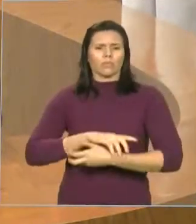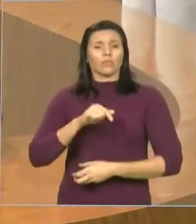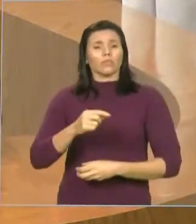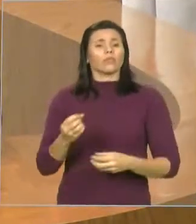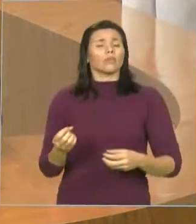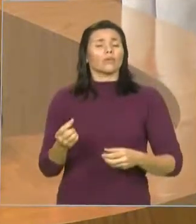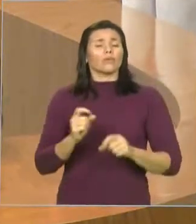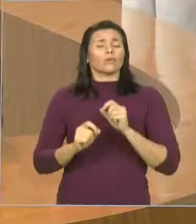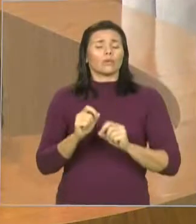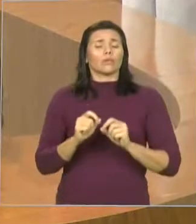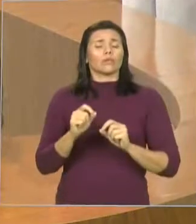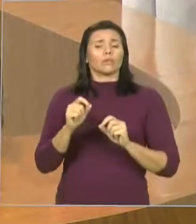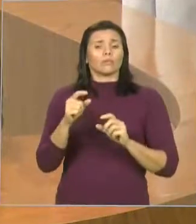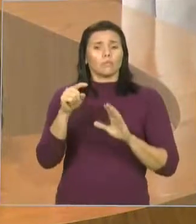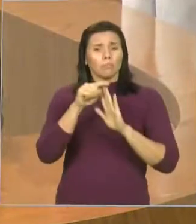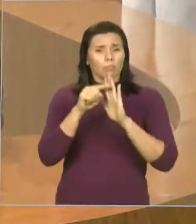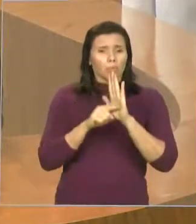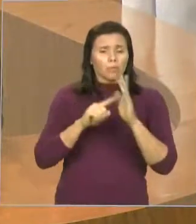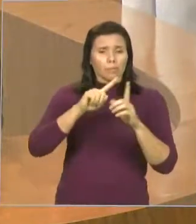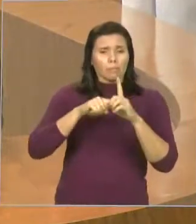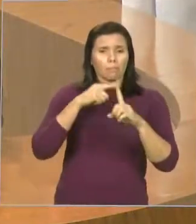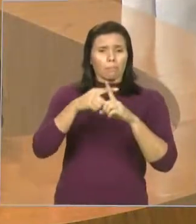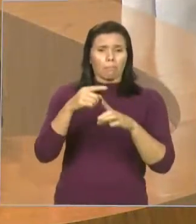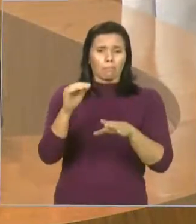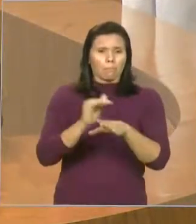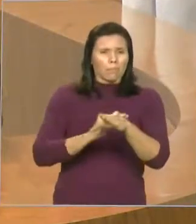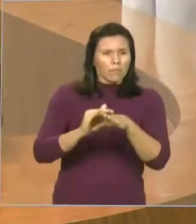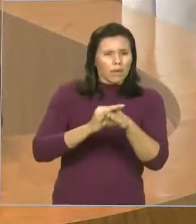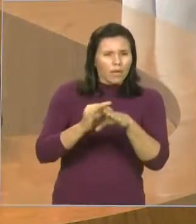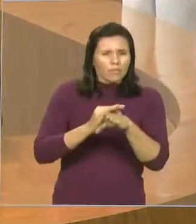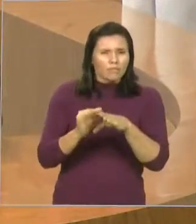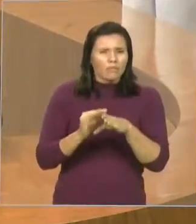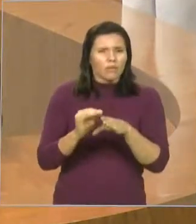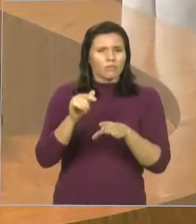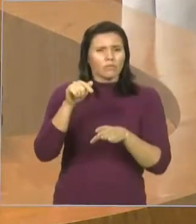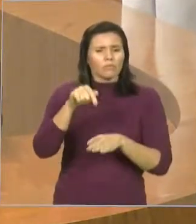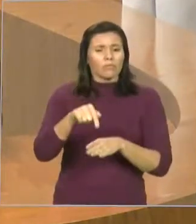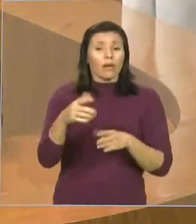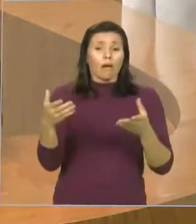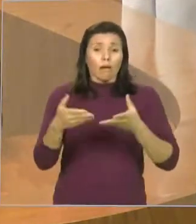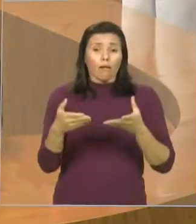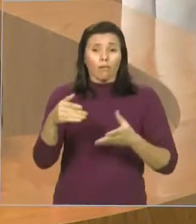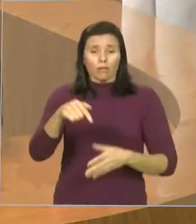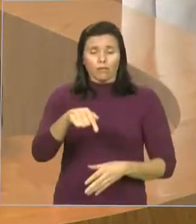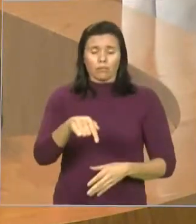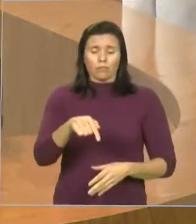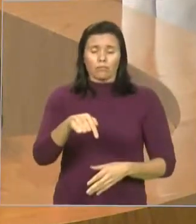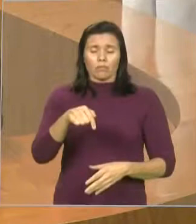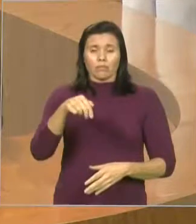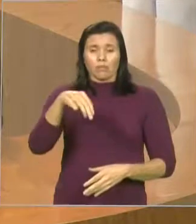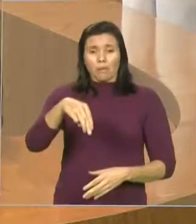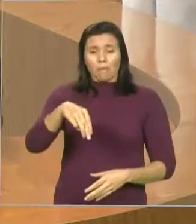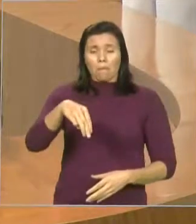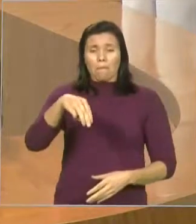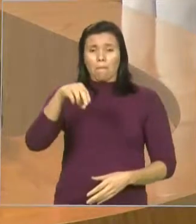pois nós sabemos que tudo que puder ser feito em via de